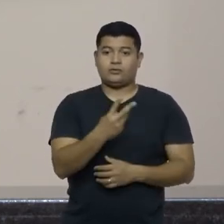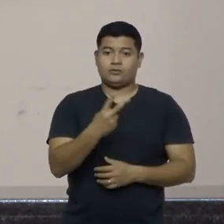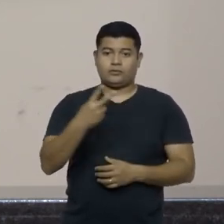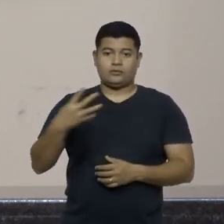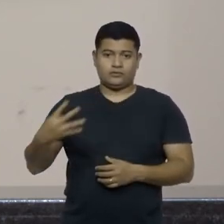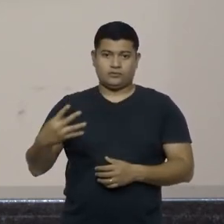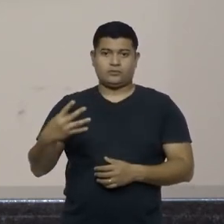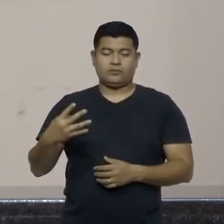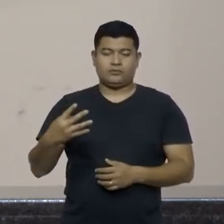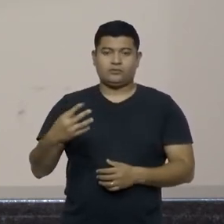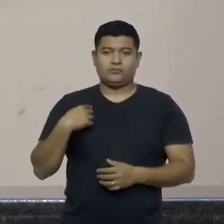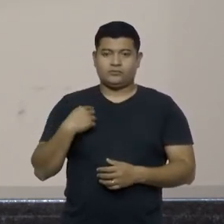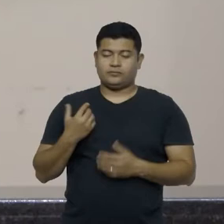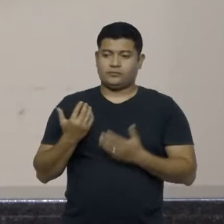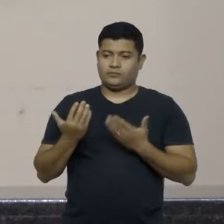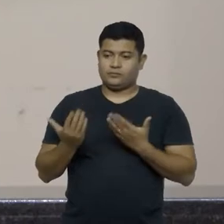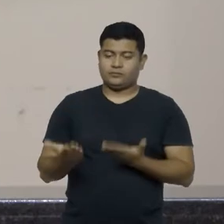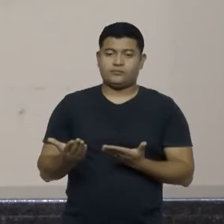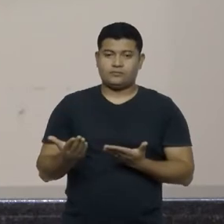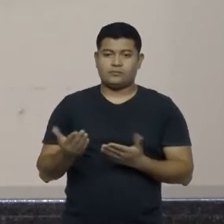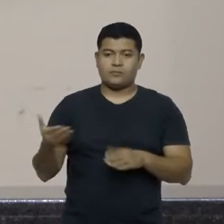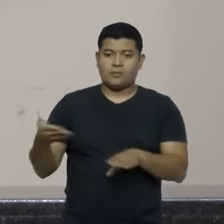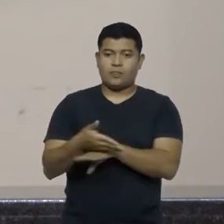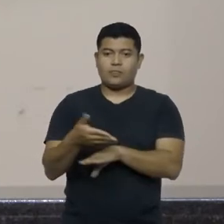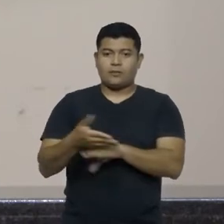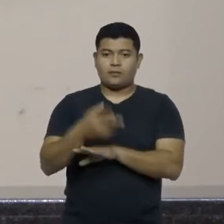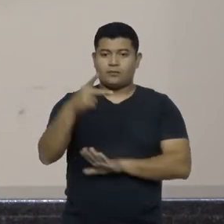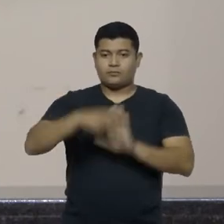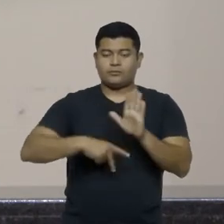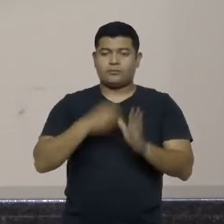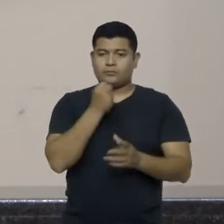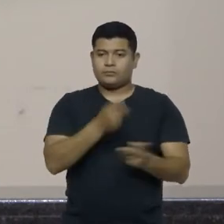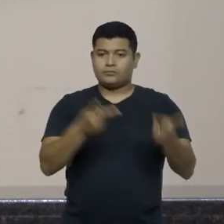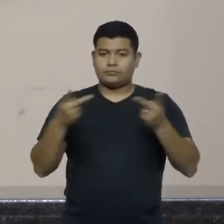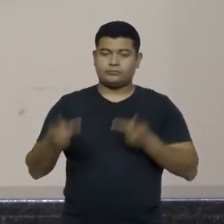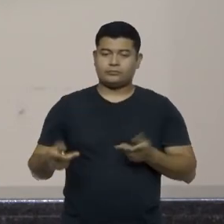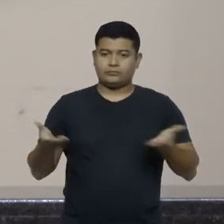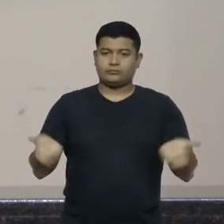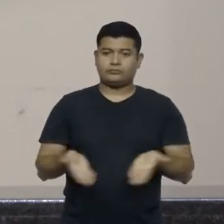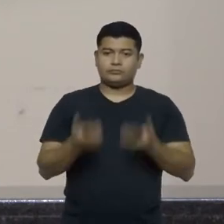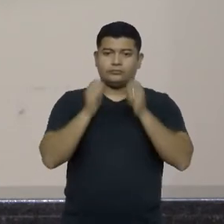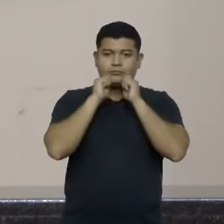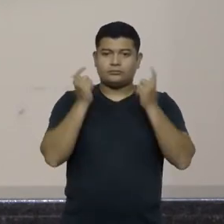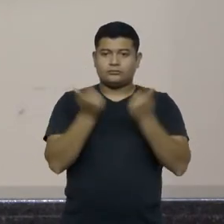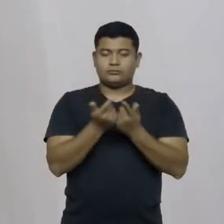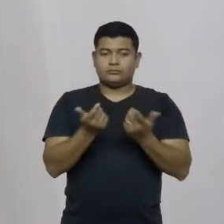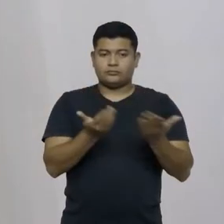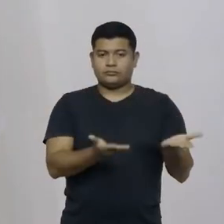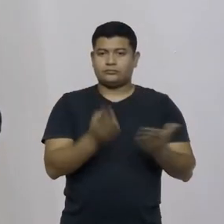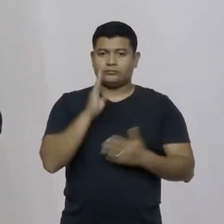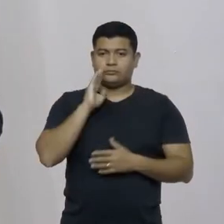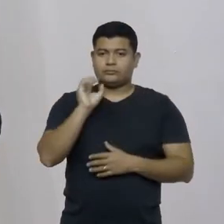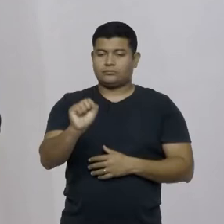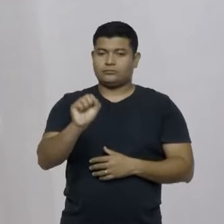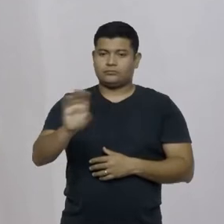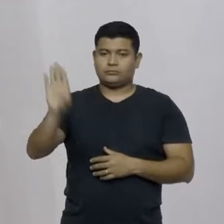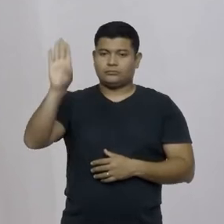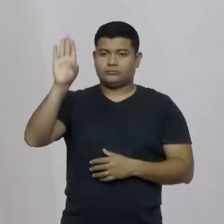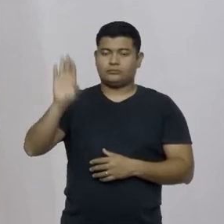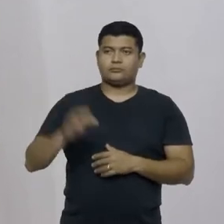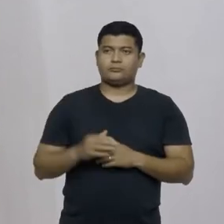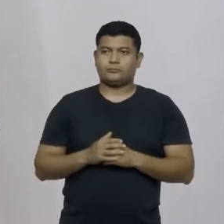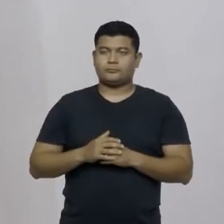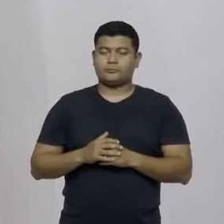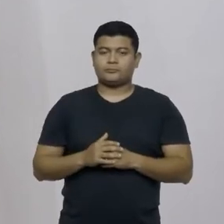Sejam bem-vindos na casa. Com a palavra, deputado Bruno Souza. Boa tarde.